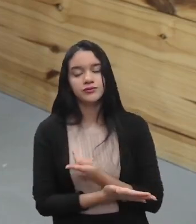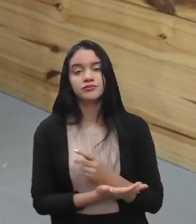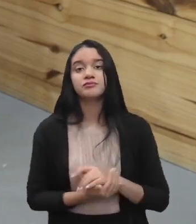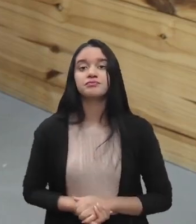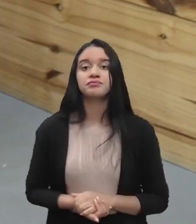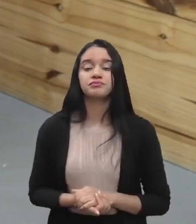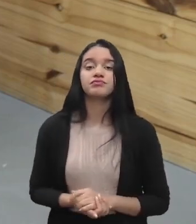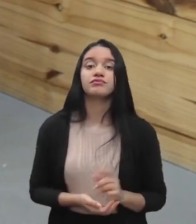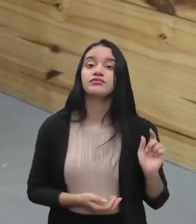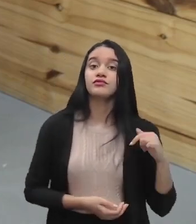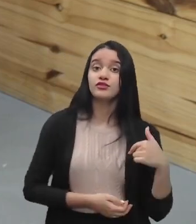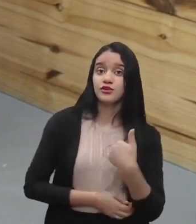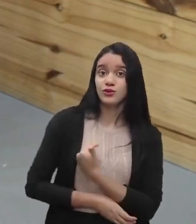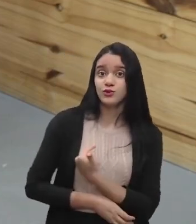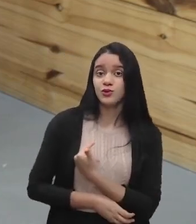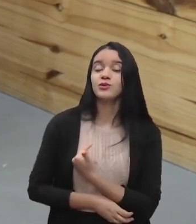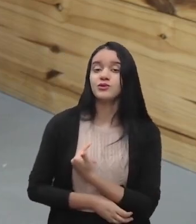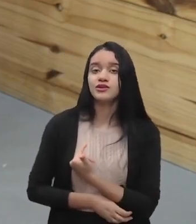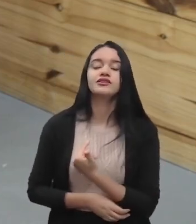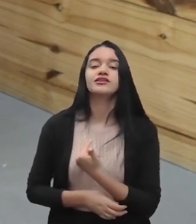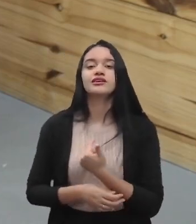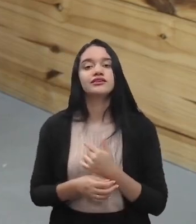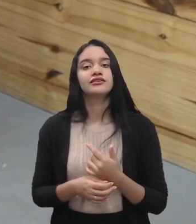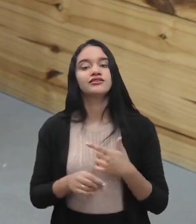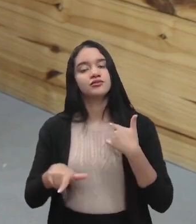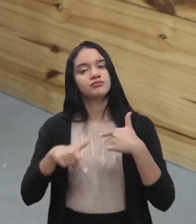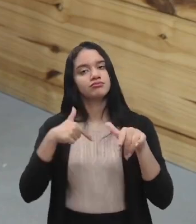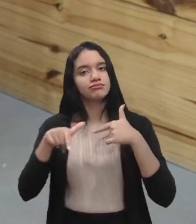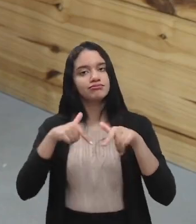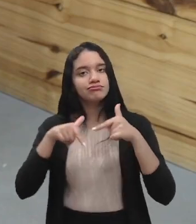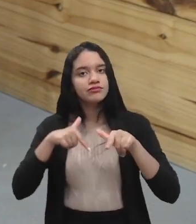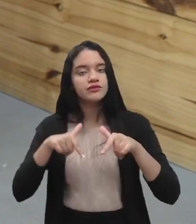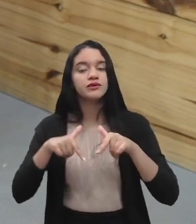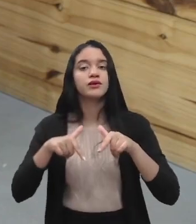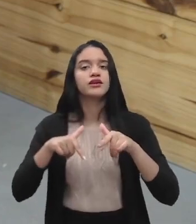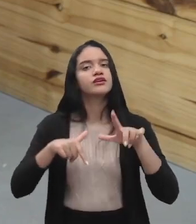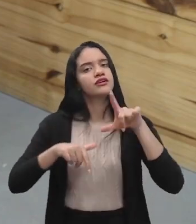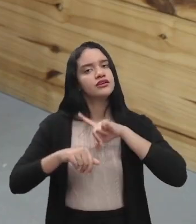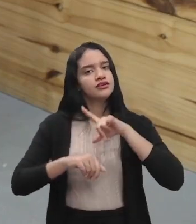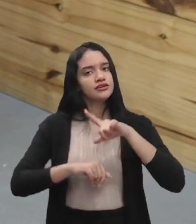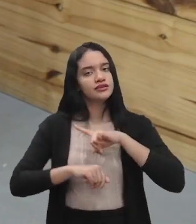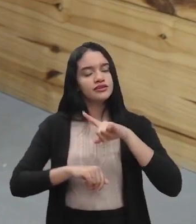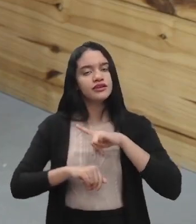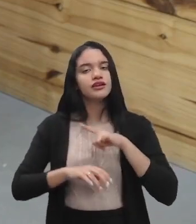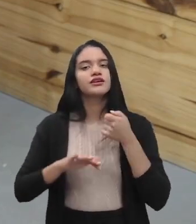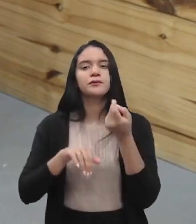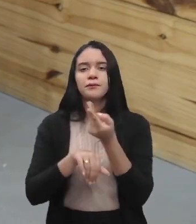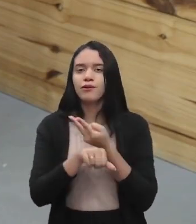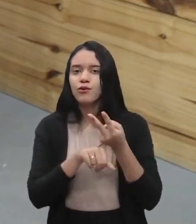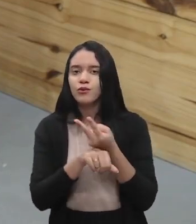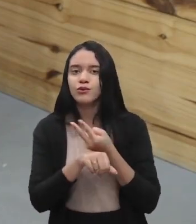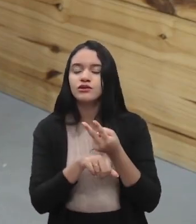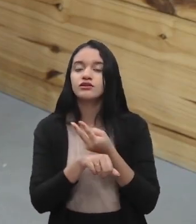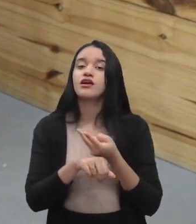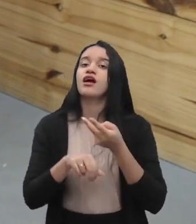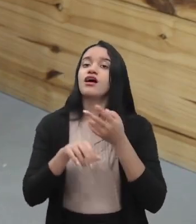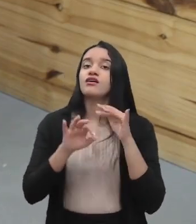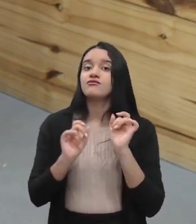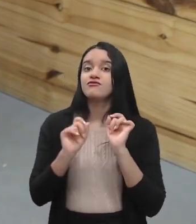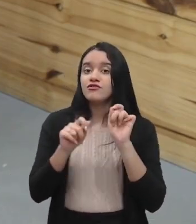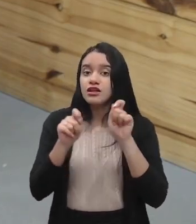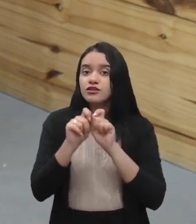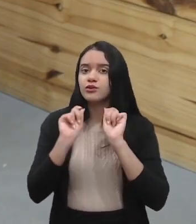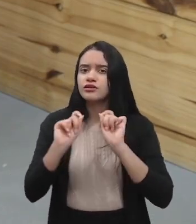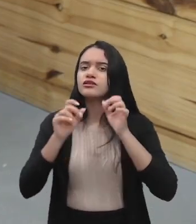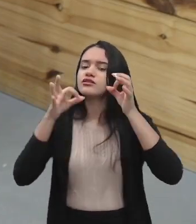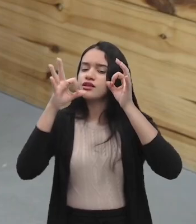assim, a gente que está desse lado e que vai fazer isso, tem que fazer, procurar fazer o mais correto possível,